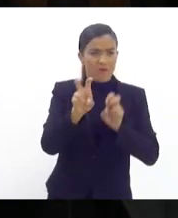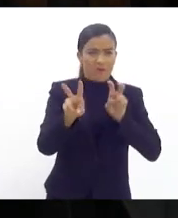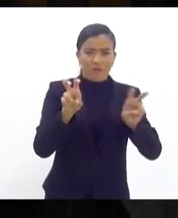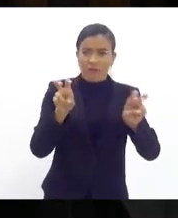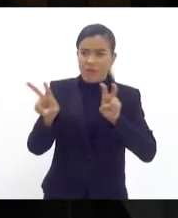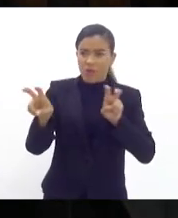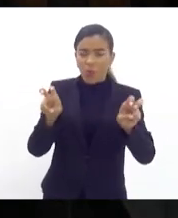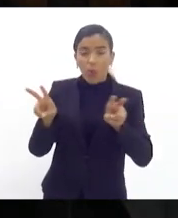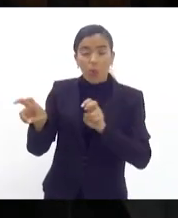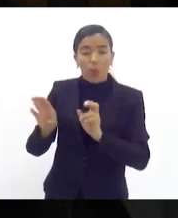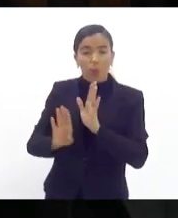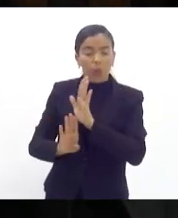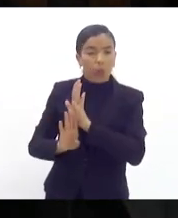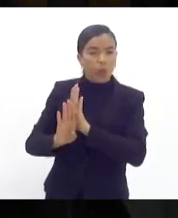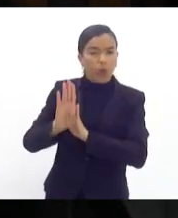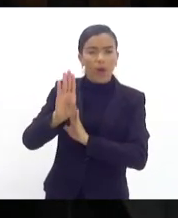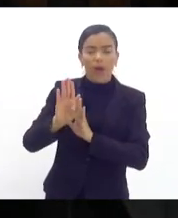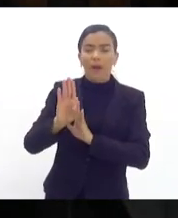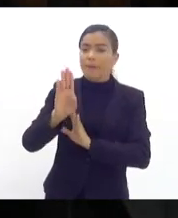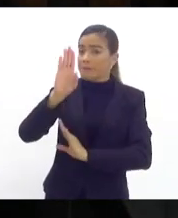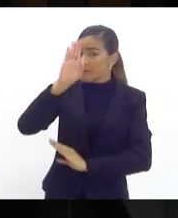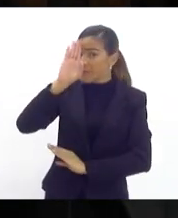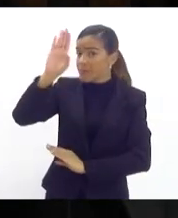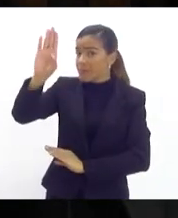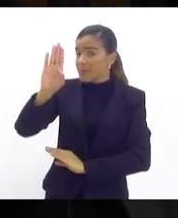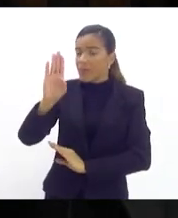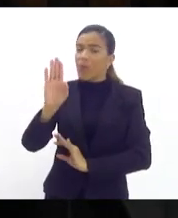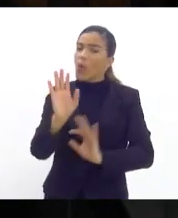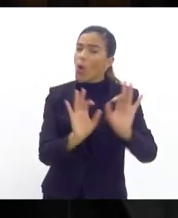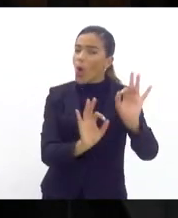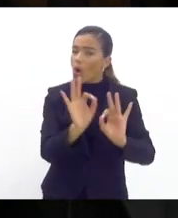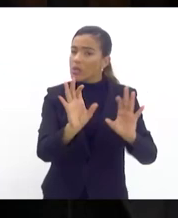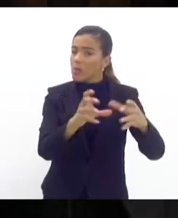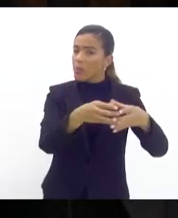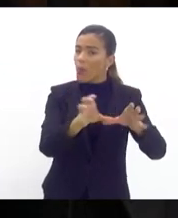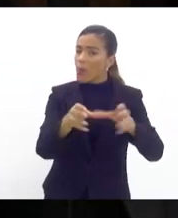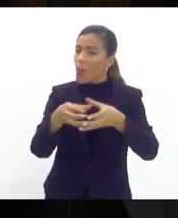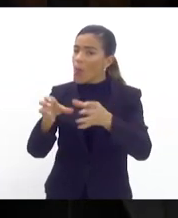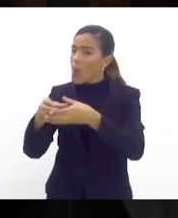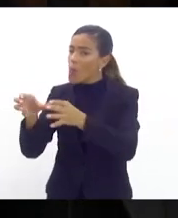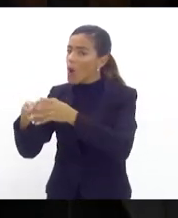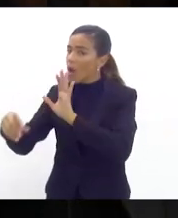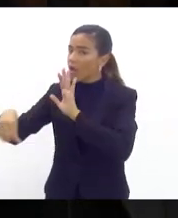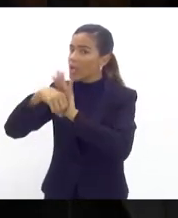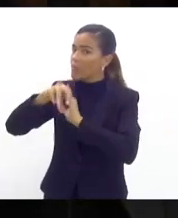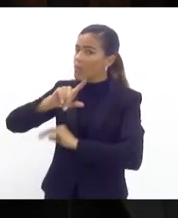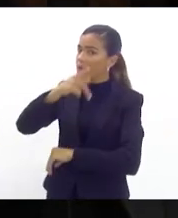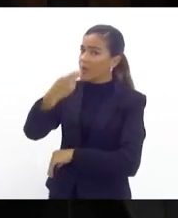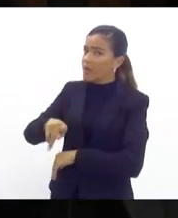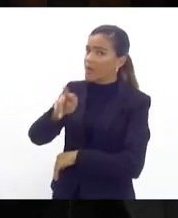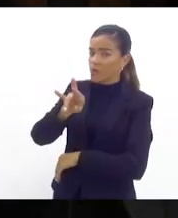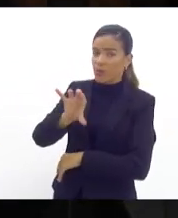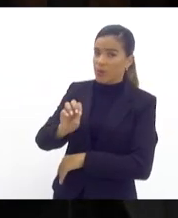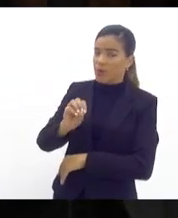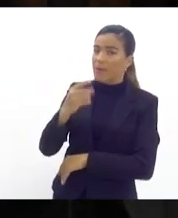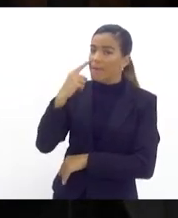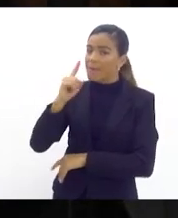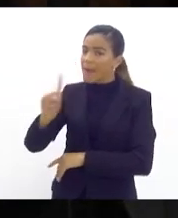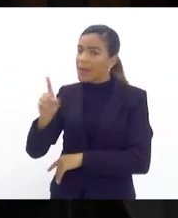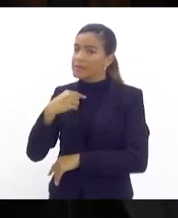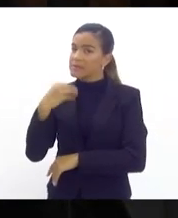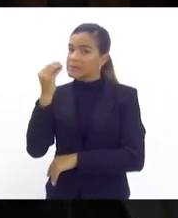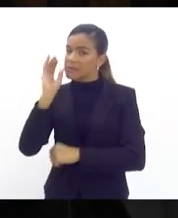muitos avanços, inclusive de organizações criminosas que não são daqui do Estado do Rio de Janeiro e que estão buscando